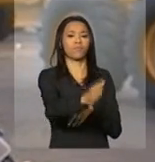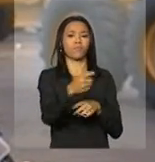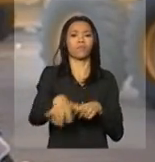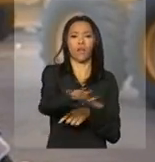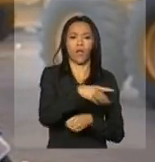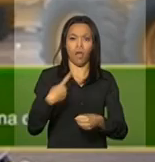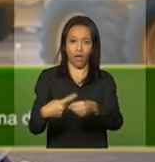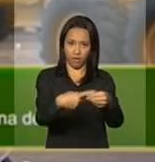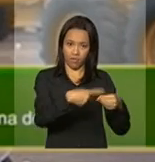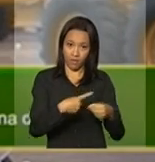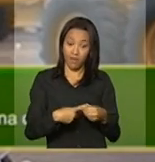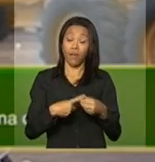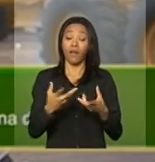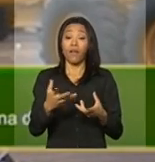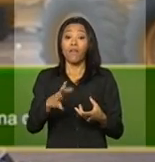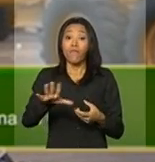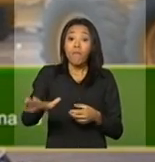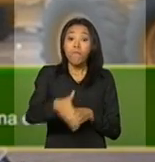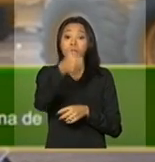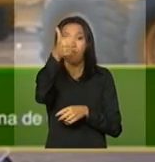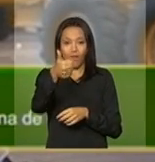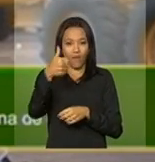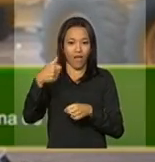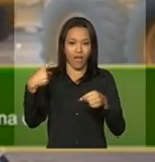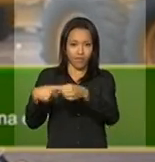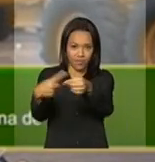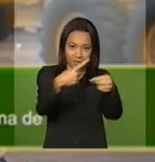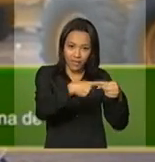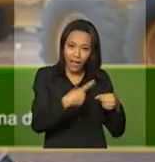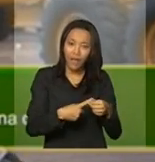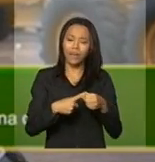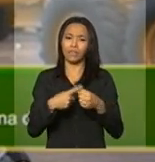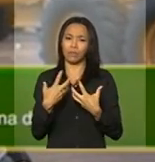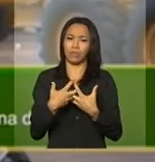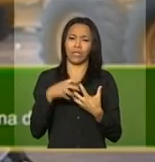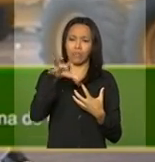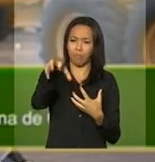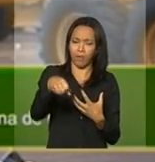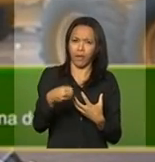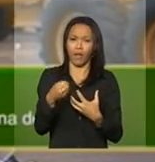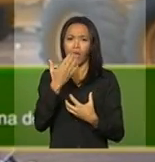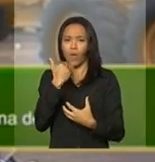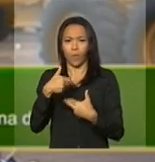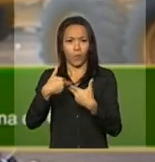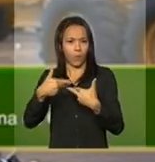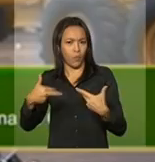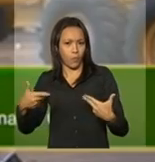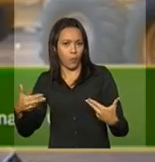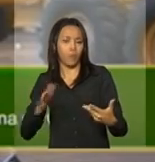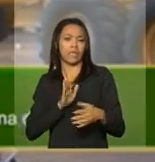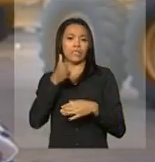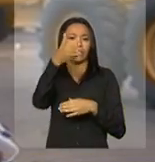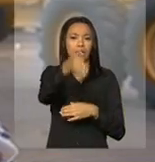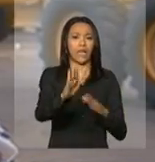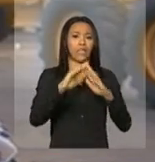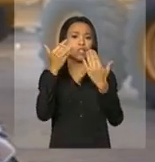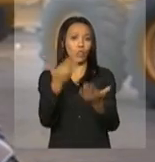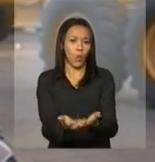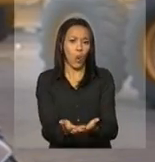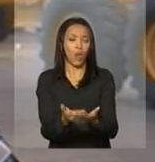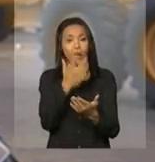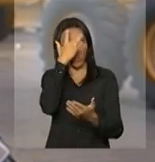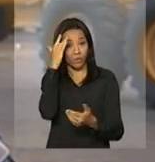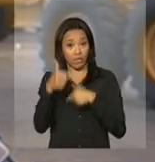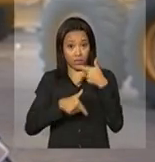agricultor vai ter melhoria nas estradas, né? Porque aí tem como os carros ir até lá para pegar seus produtos, entregar nas escolas. O produtor vai ter